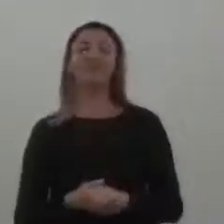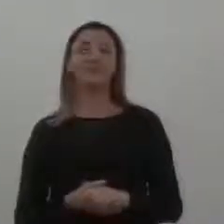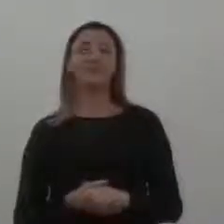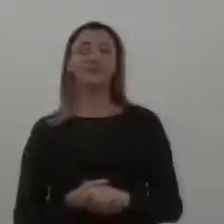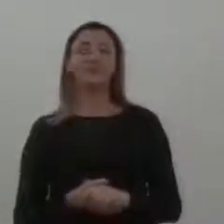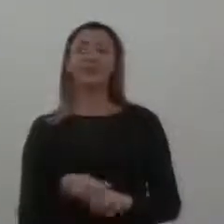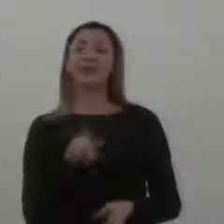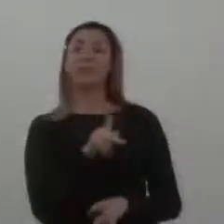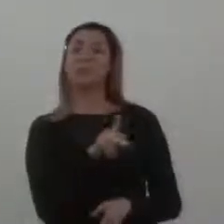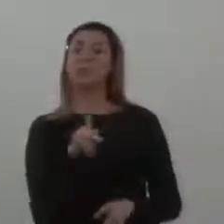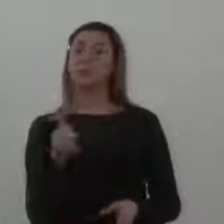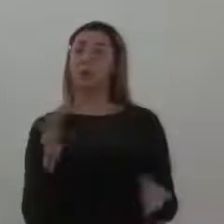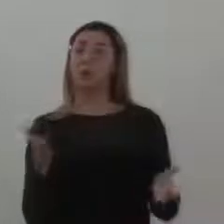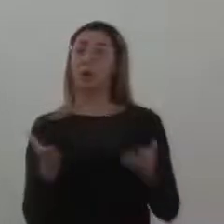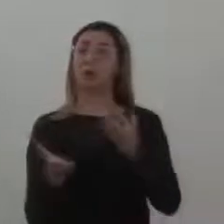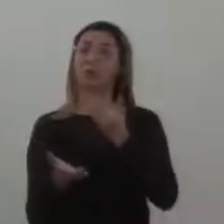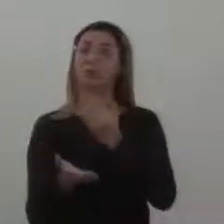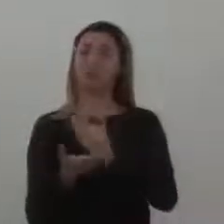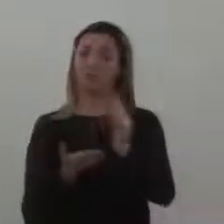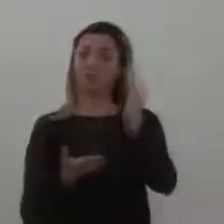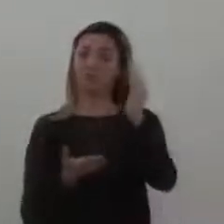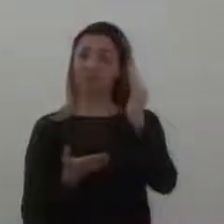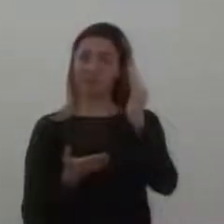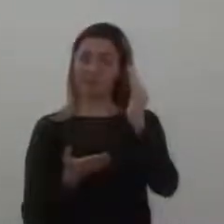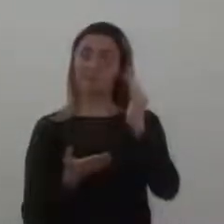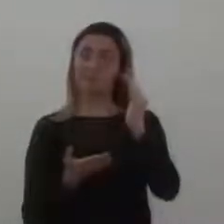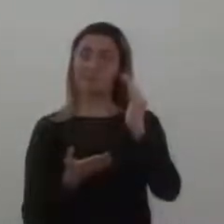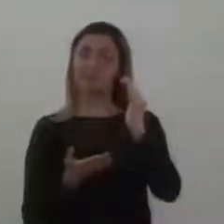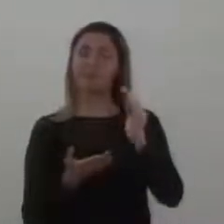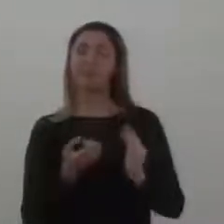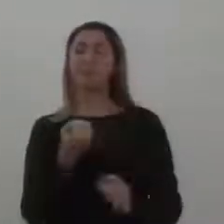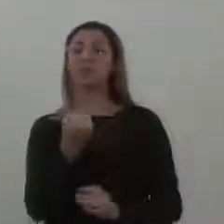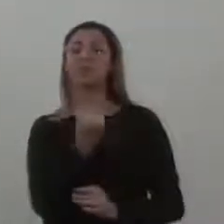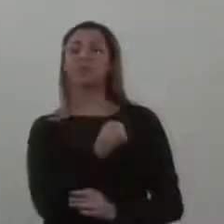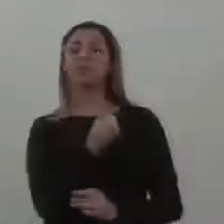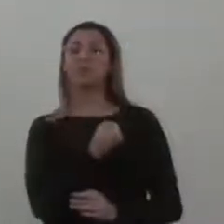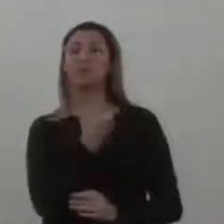Presidente, hoje eu vou começar falando do requerimento de número